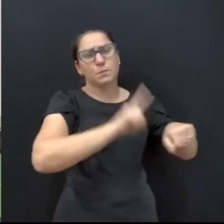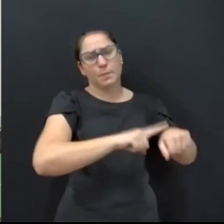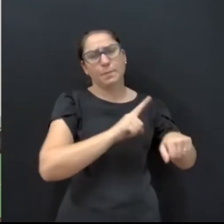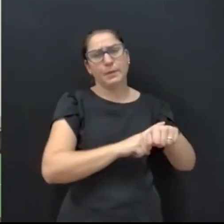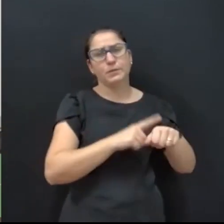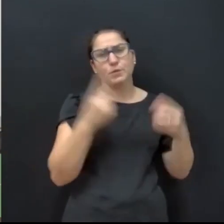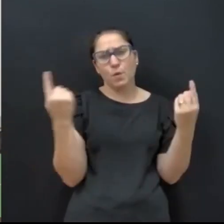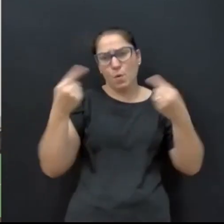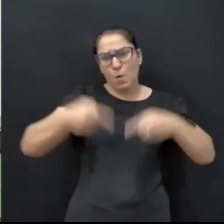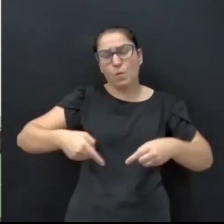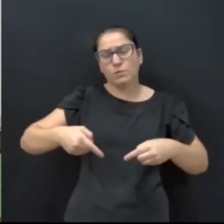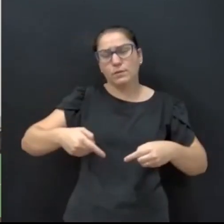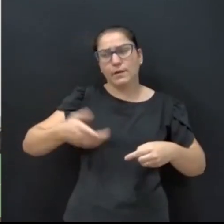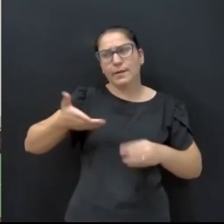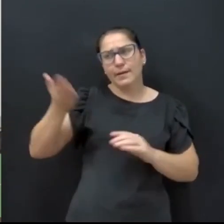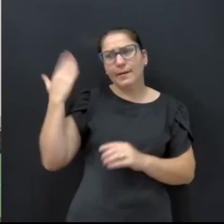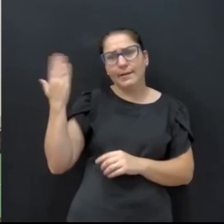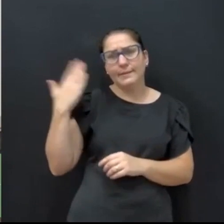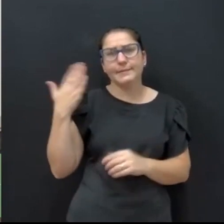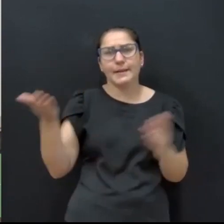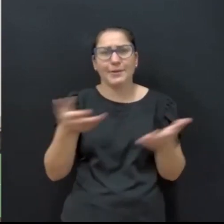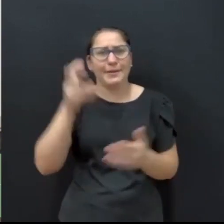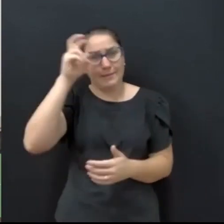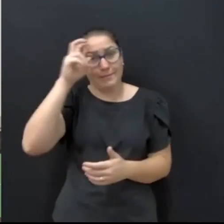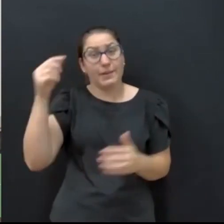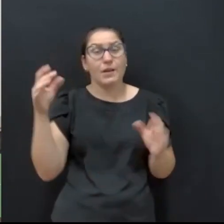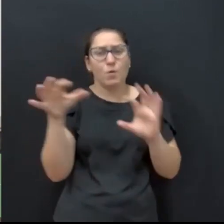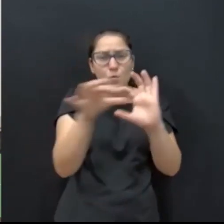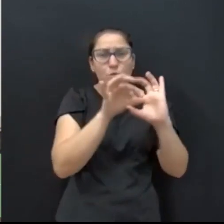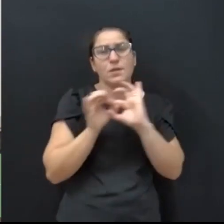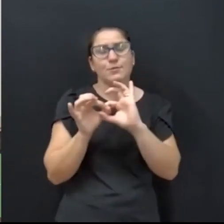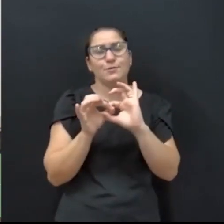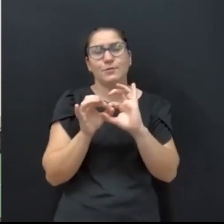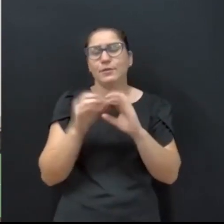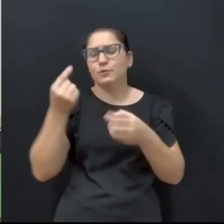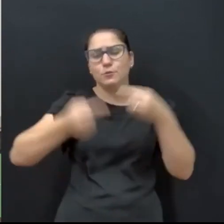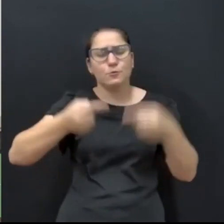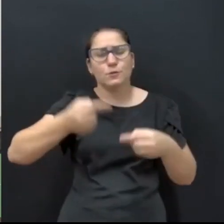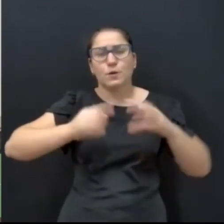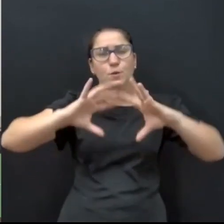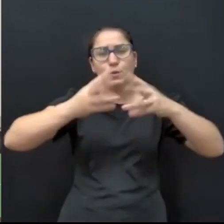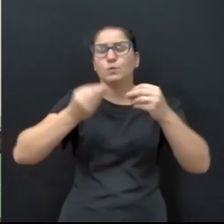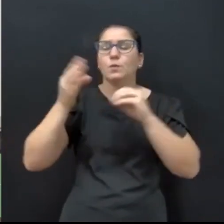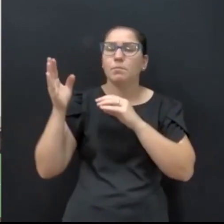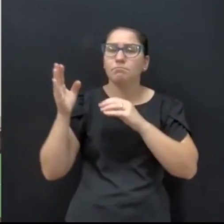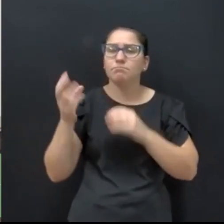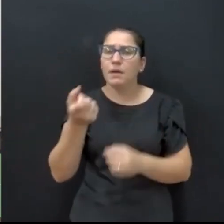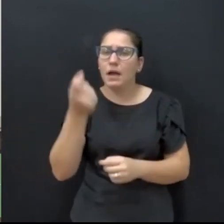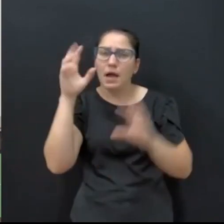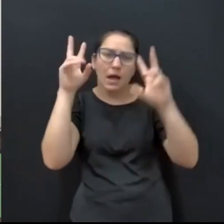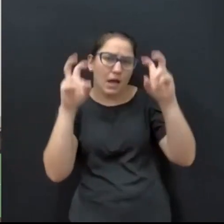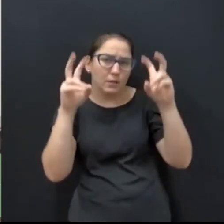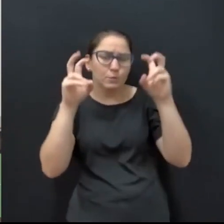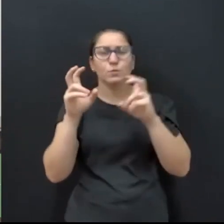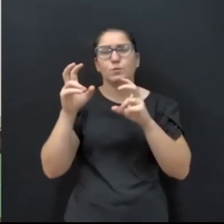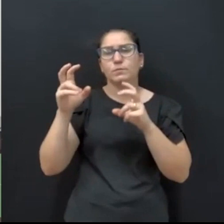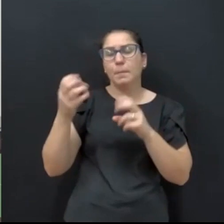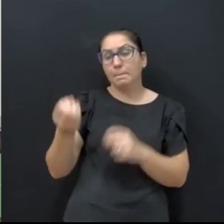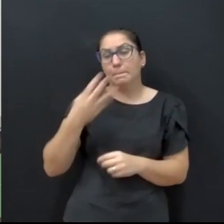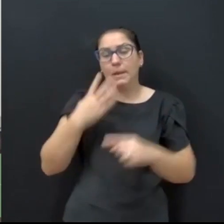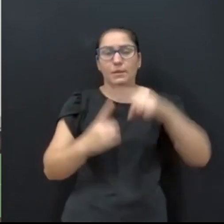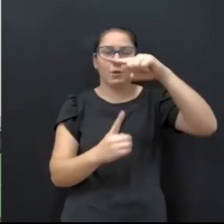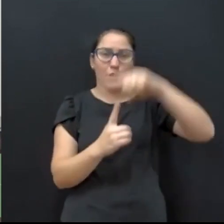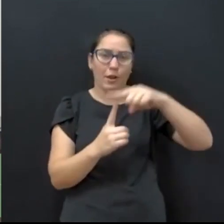eram adversários hoje estavam lá na quinta-feira estavam lá unidos tudo em discussão produtiva para o bem de Toledo